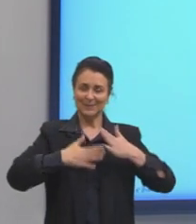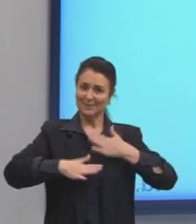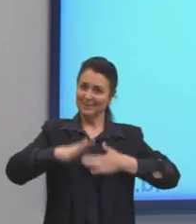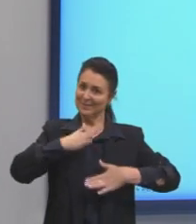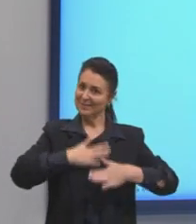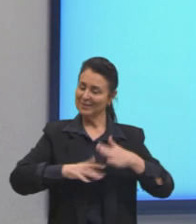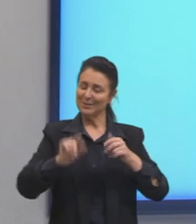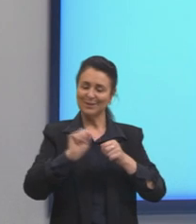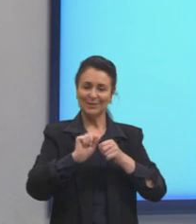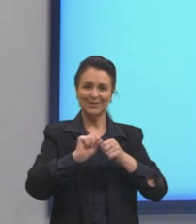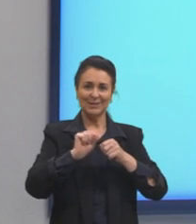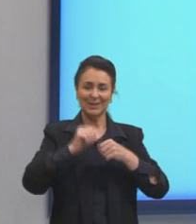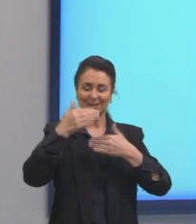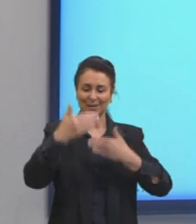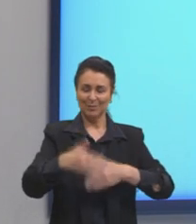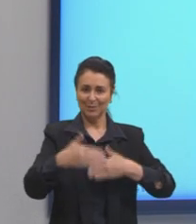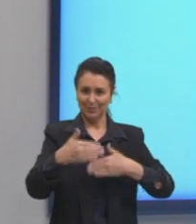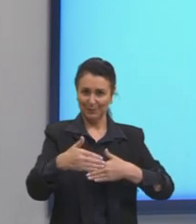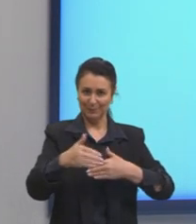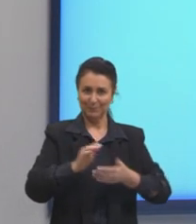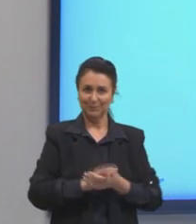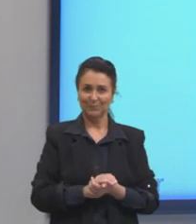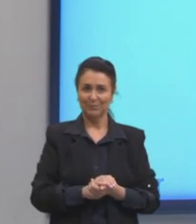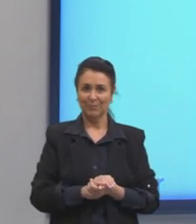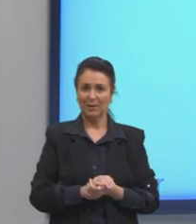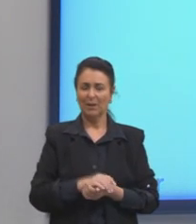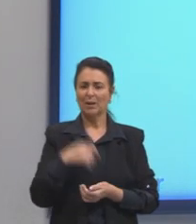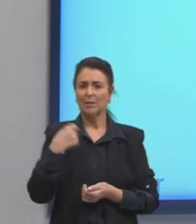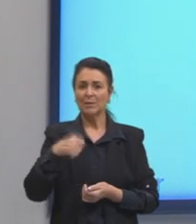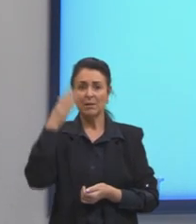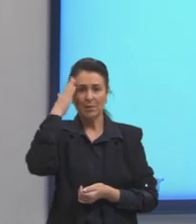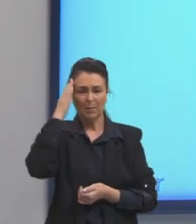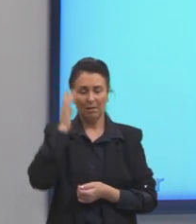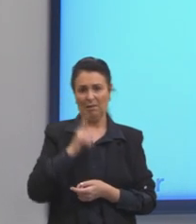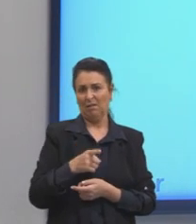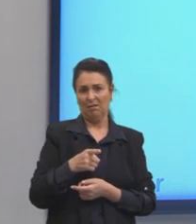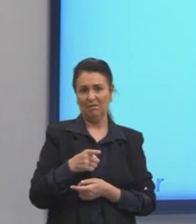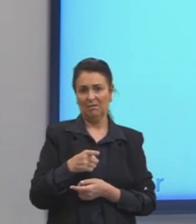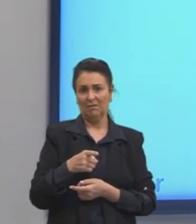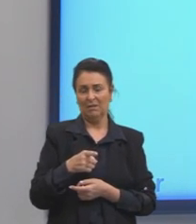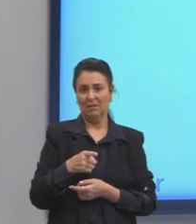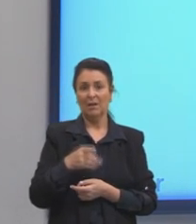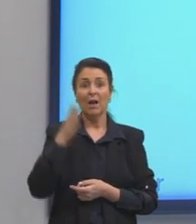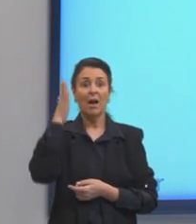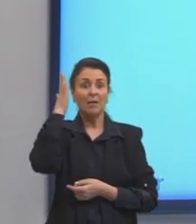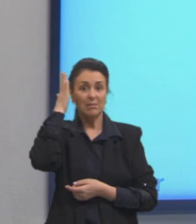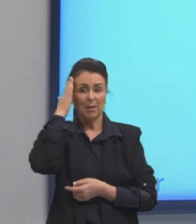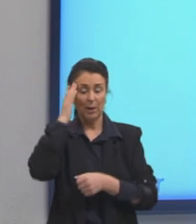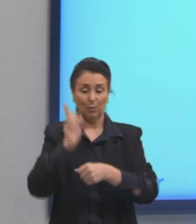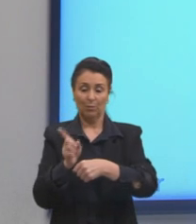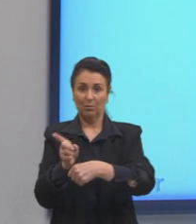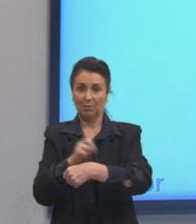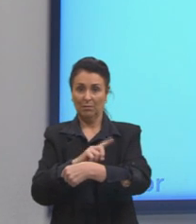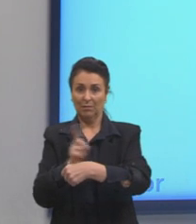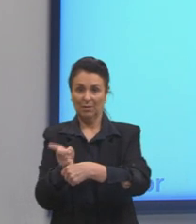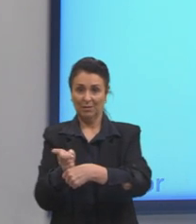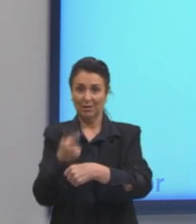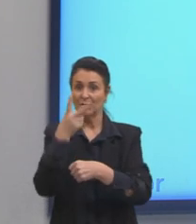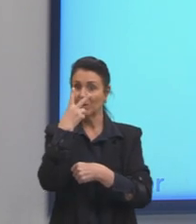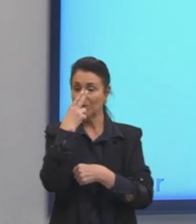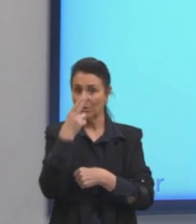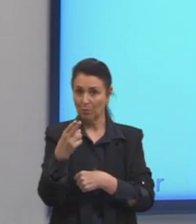fazer uma prova. Então, aqui, não precisamos saber dela, certo? Sabendo que velocidade é igual a